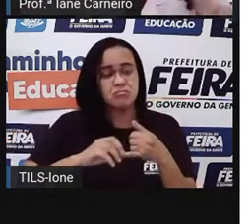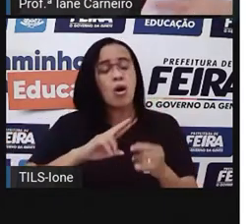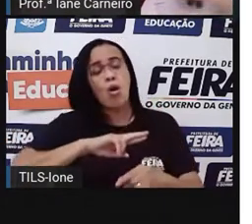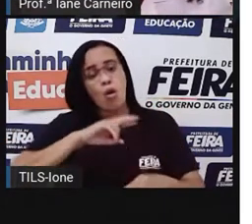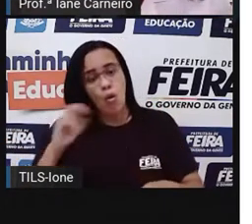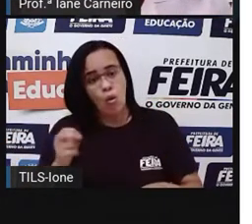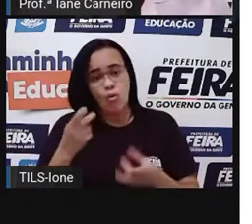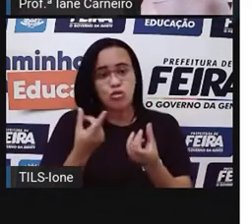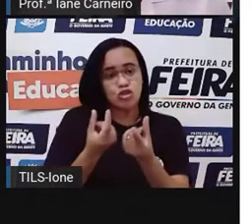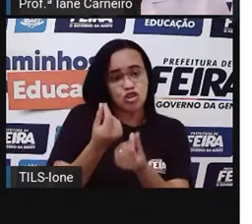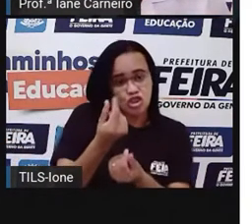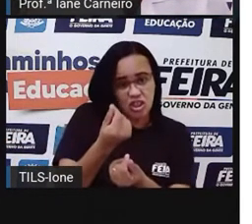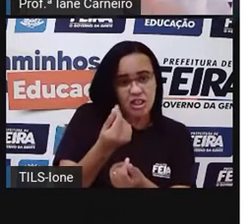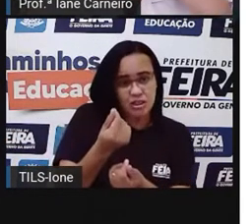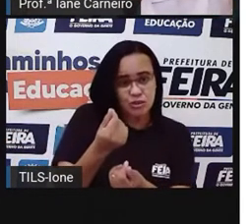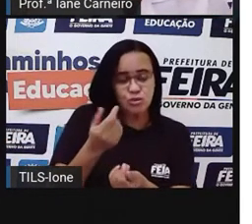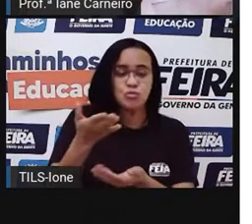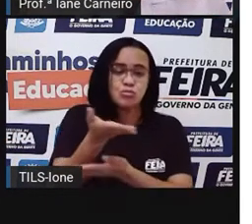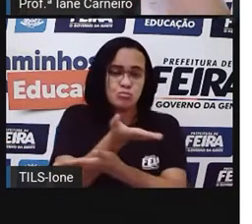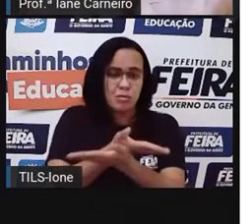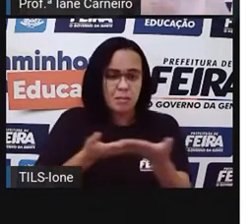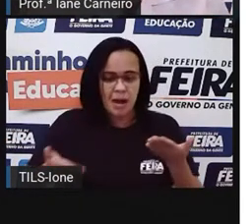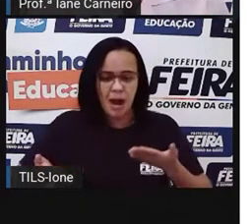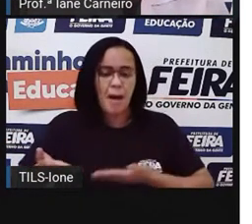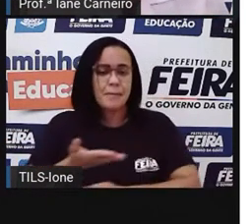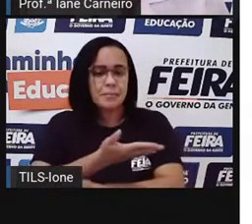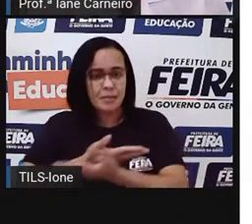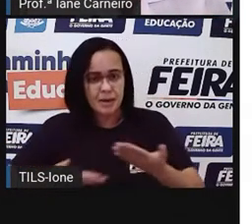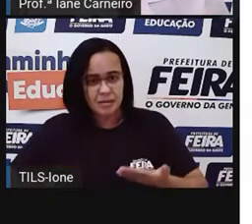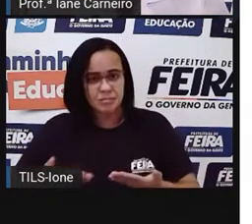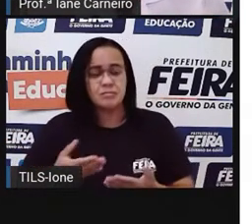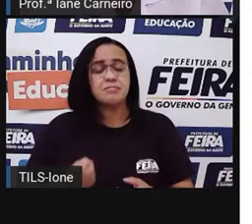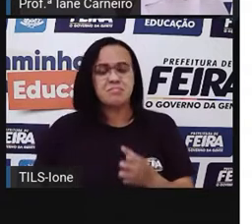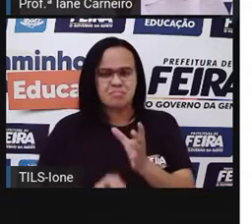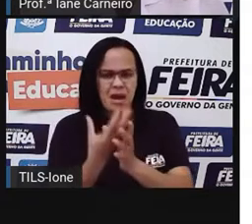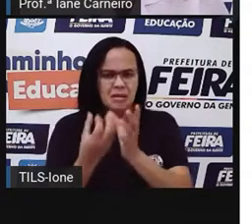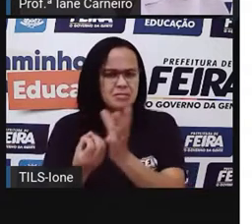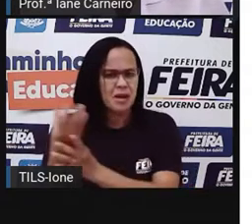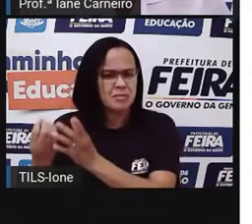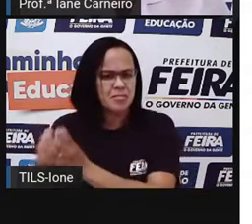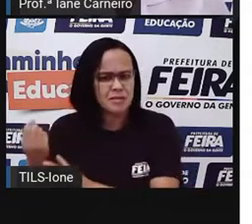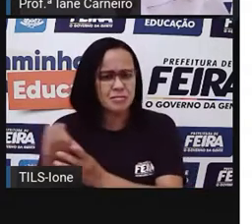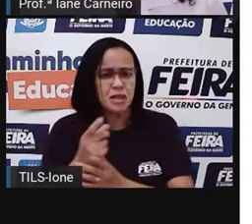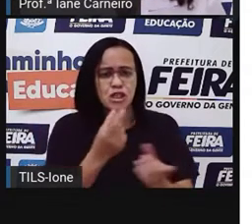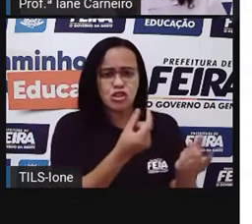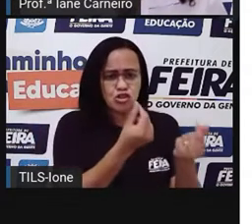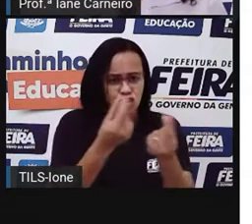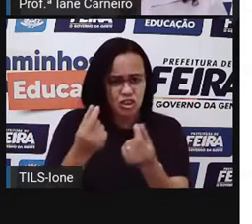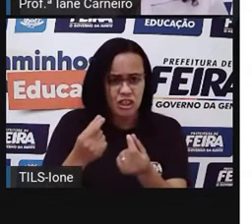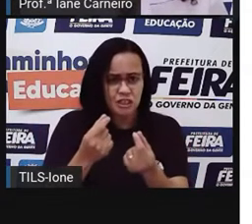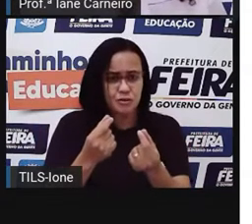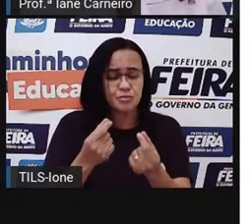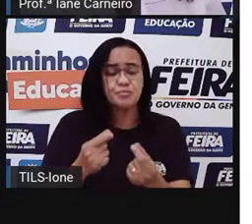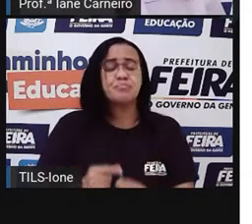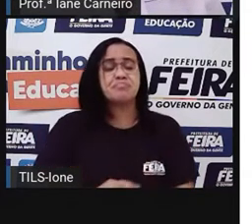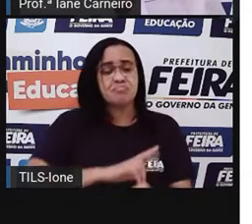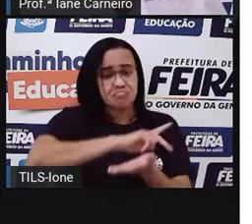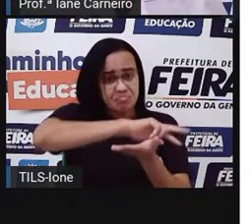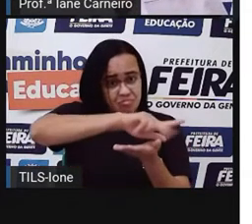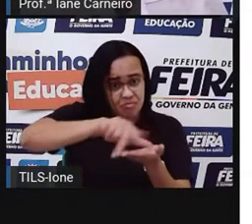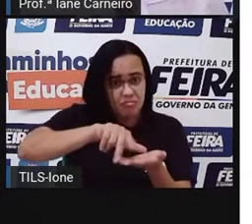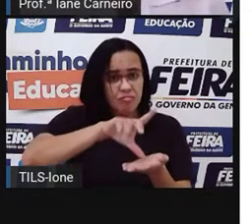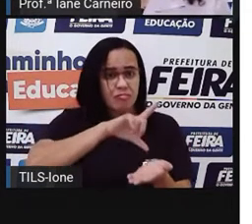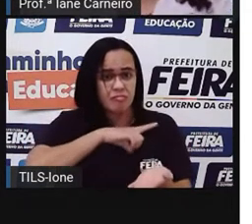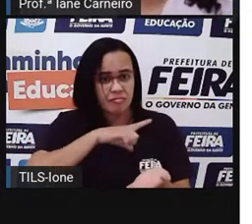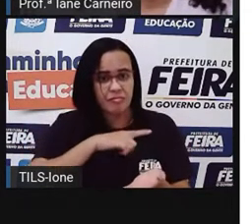aí o dinheiro foi surgindo ao redor do mundo, né? Em diversos povos, na verdade. E aí na aula de hoje,